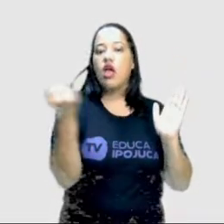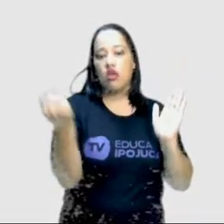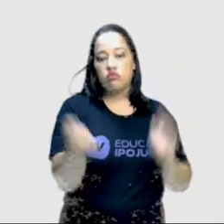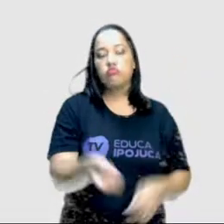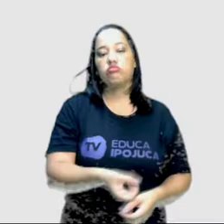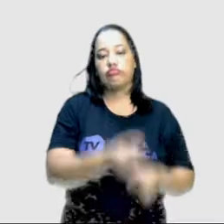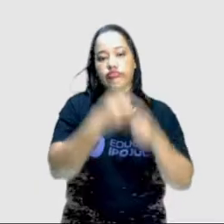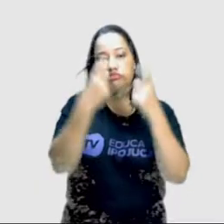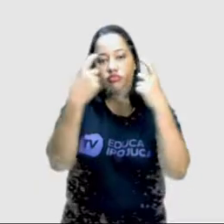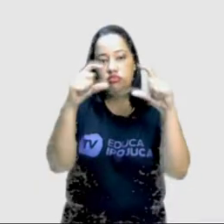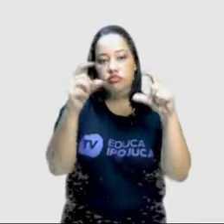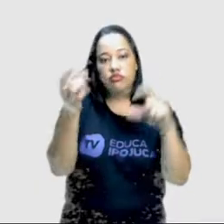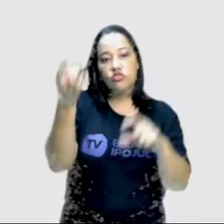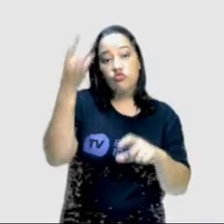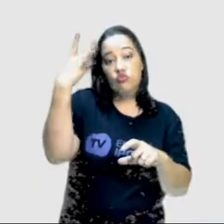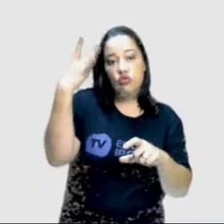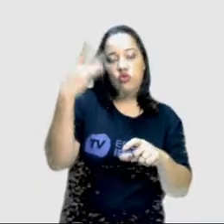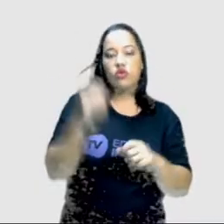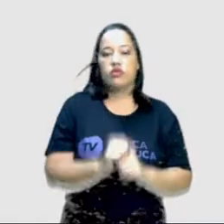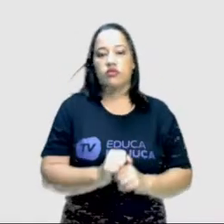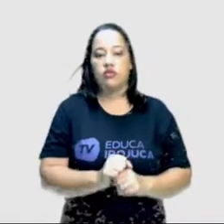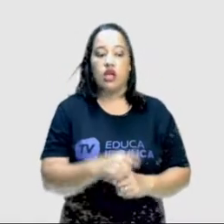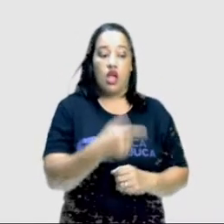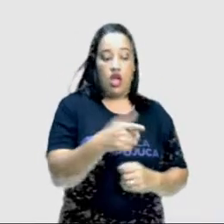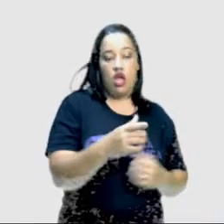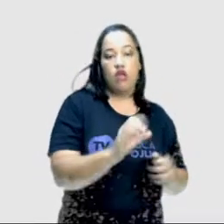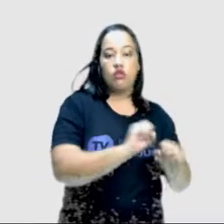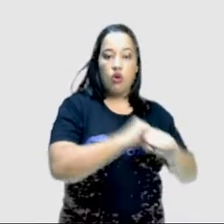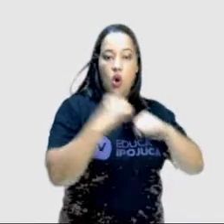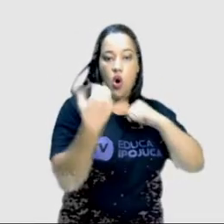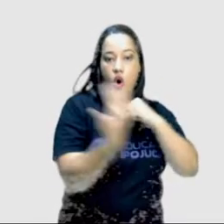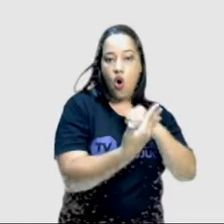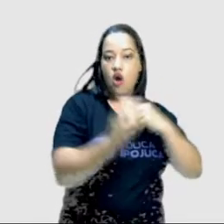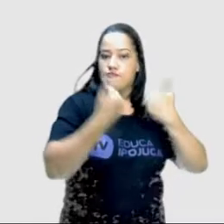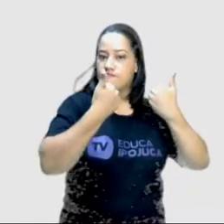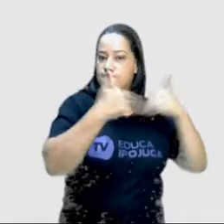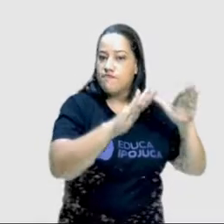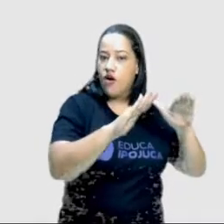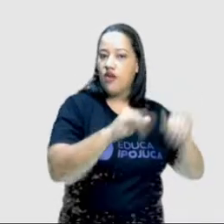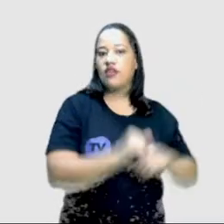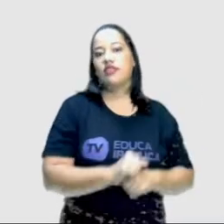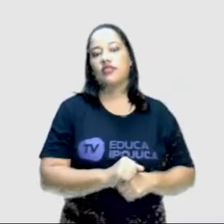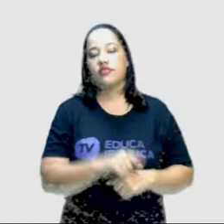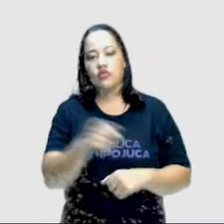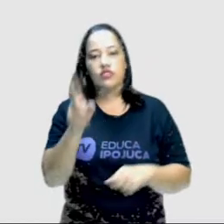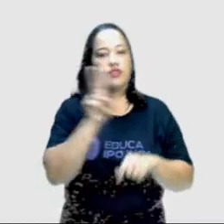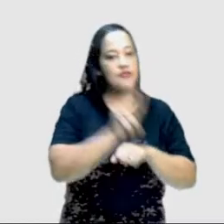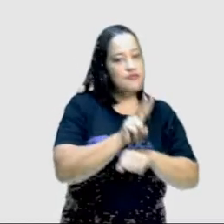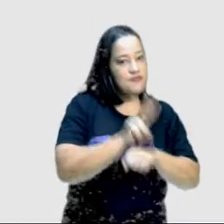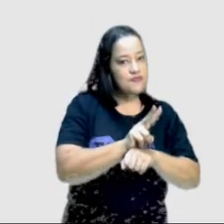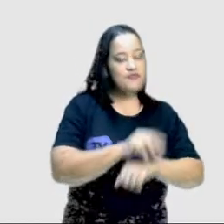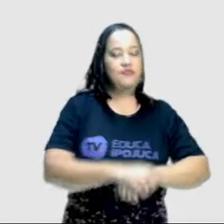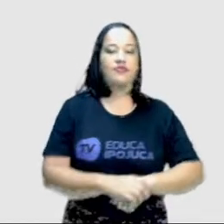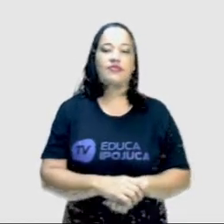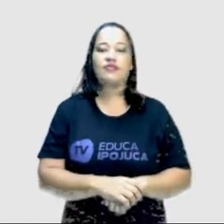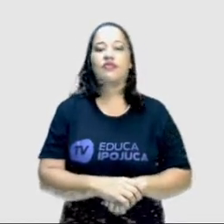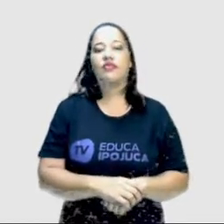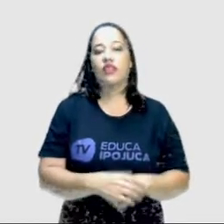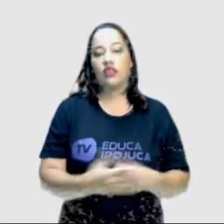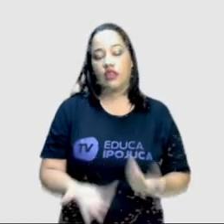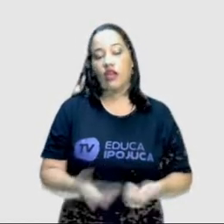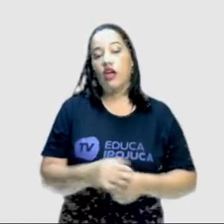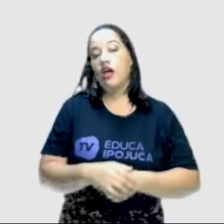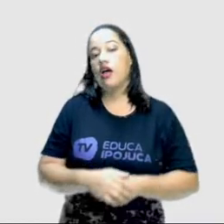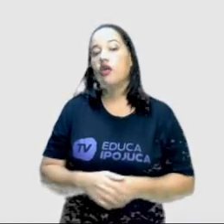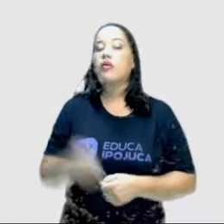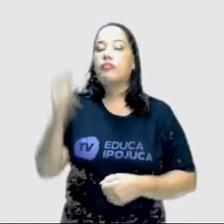show coronavírus mergulhe na onda da prevenção. Anota aí, vamos pensar.